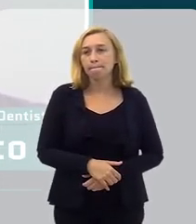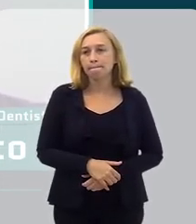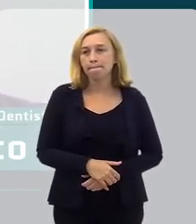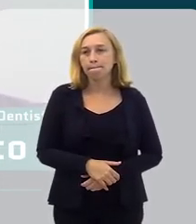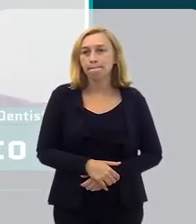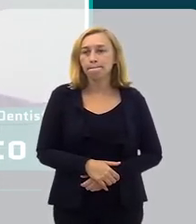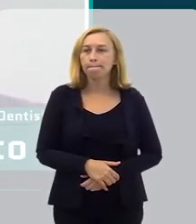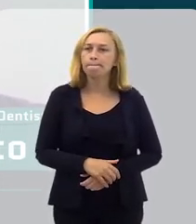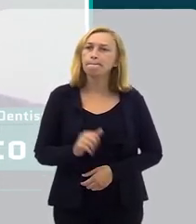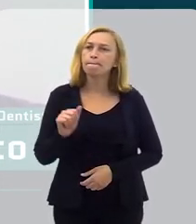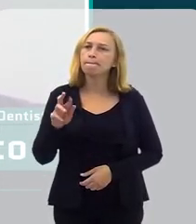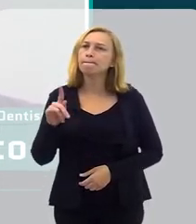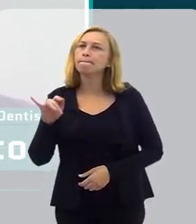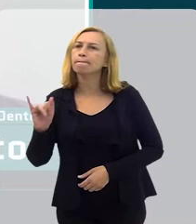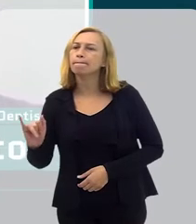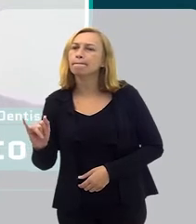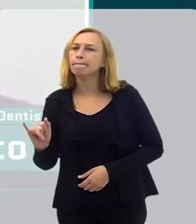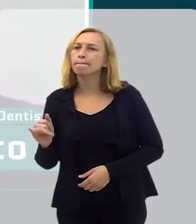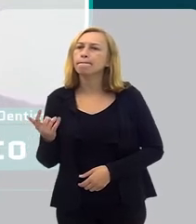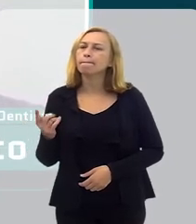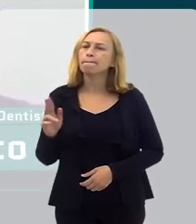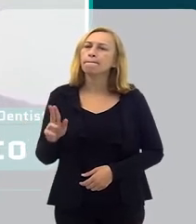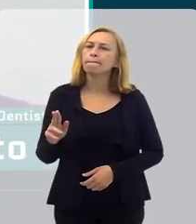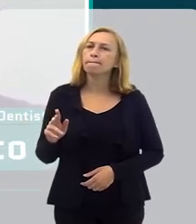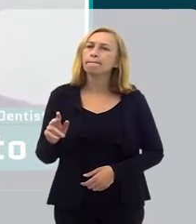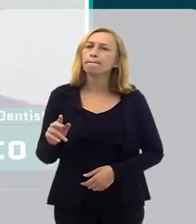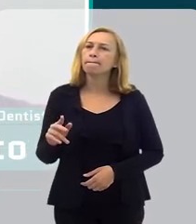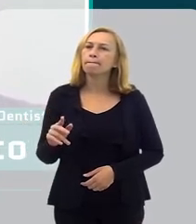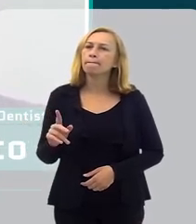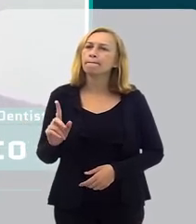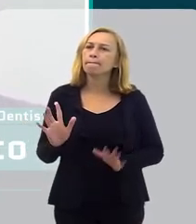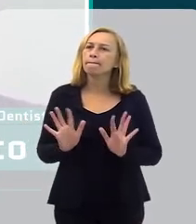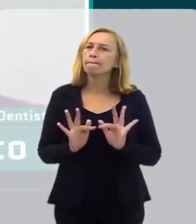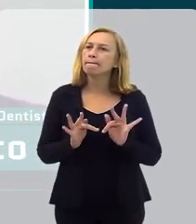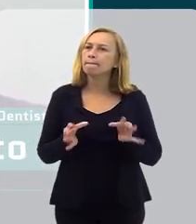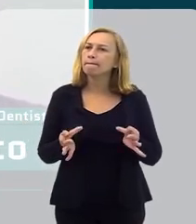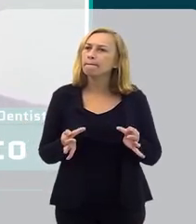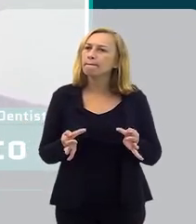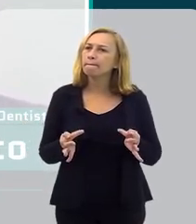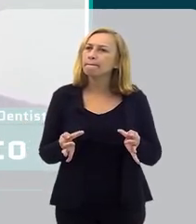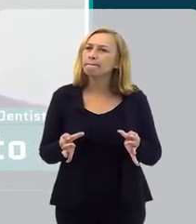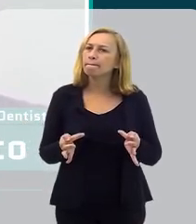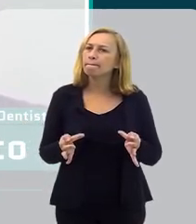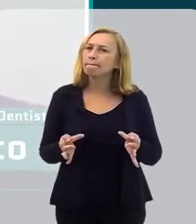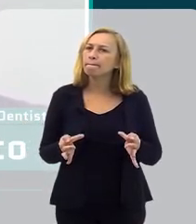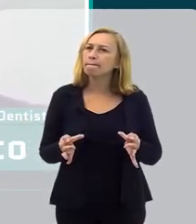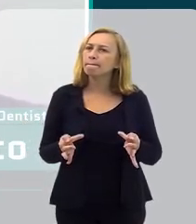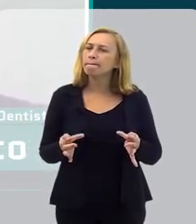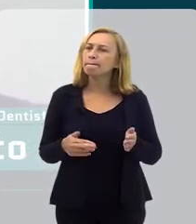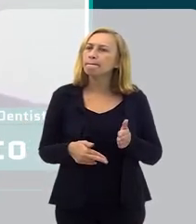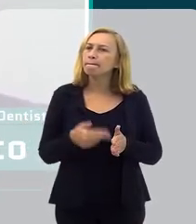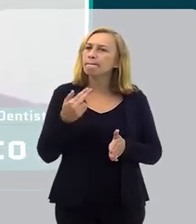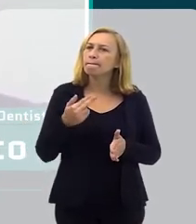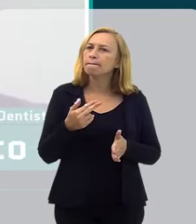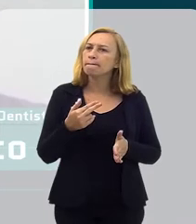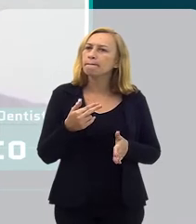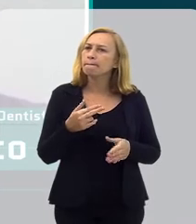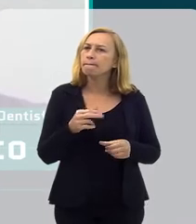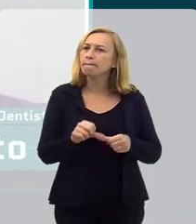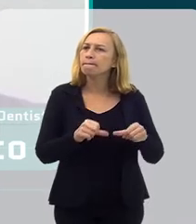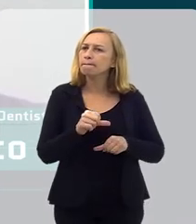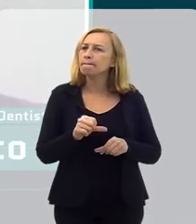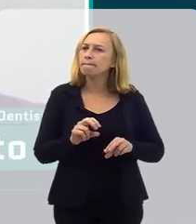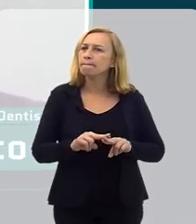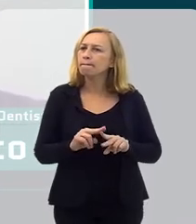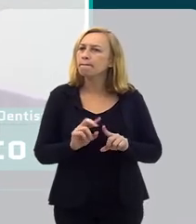O lábio leporino é algo que é simples para poder operar, reverter,